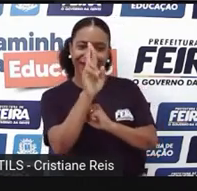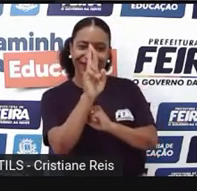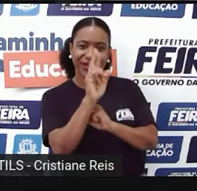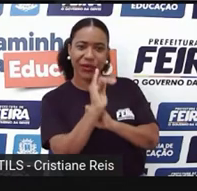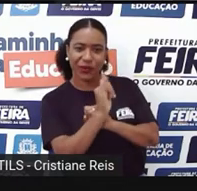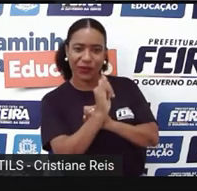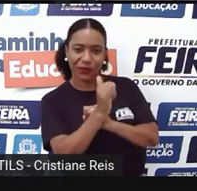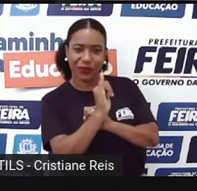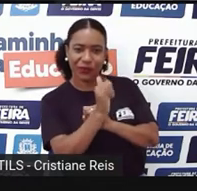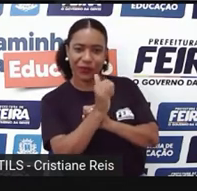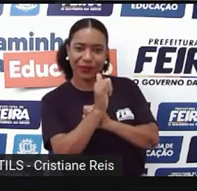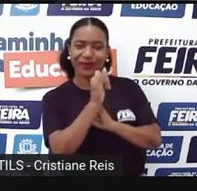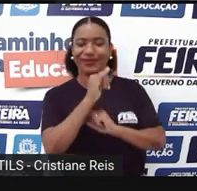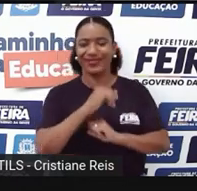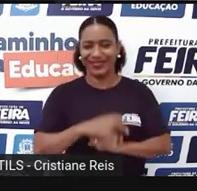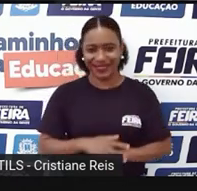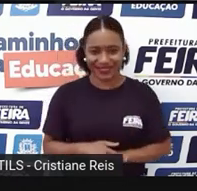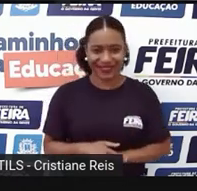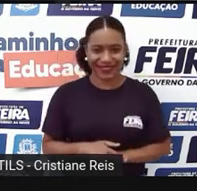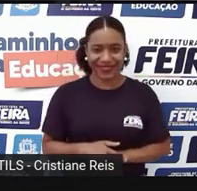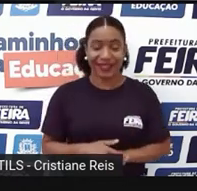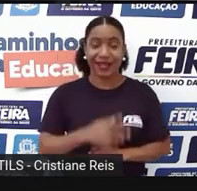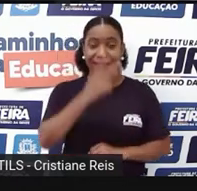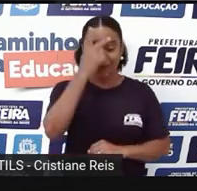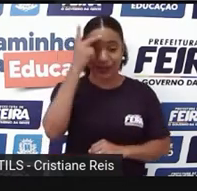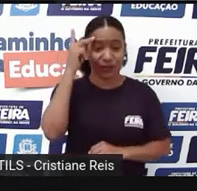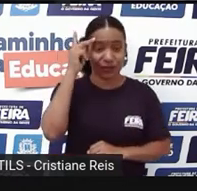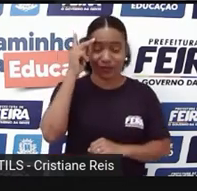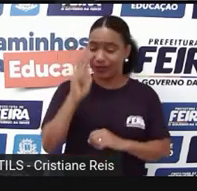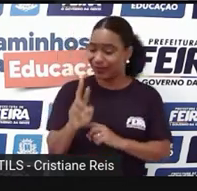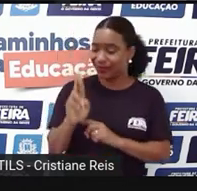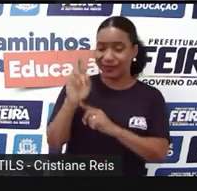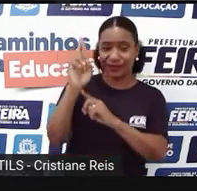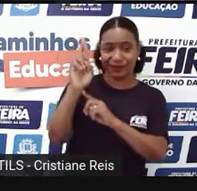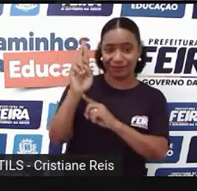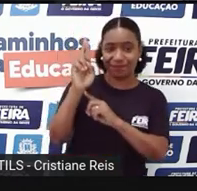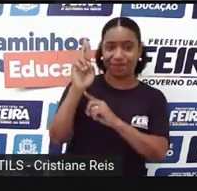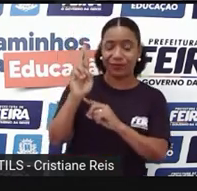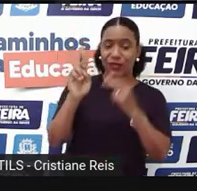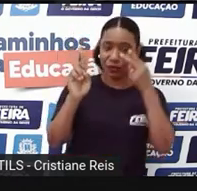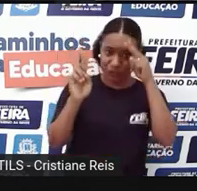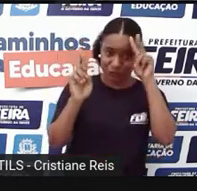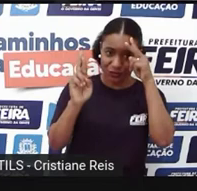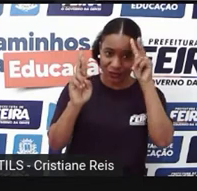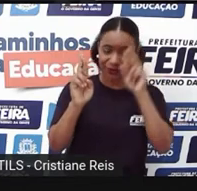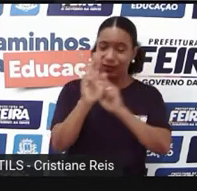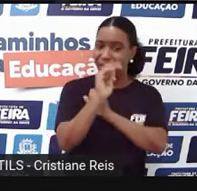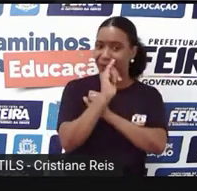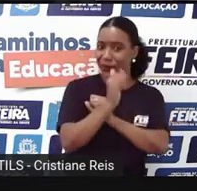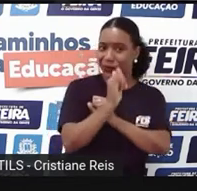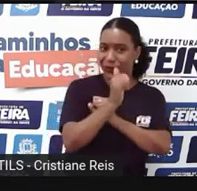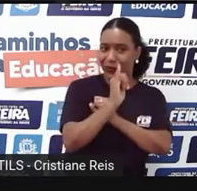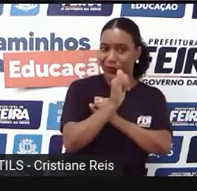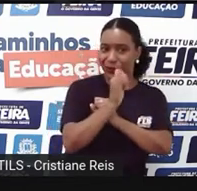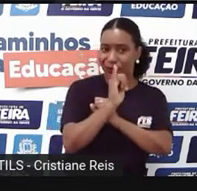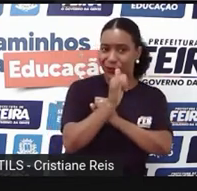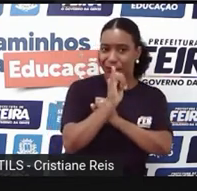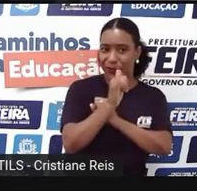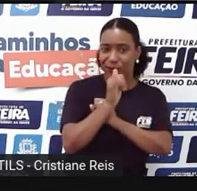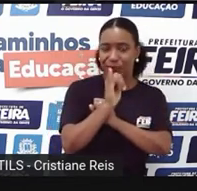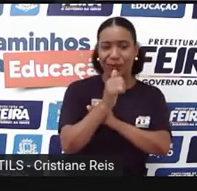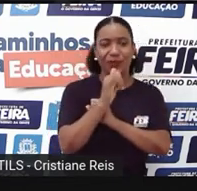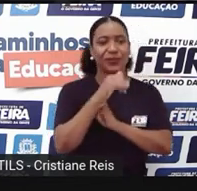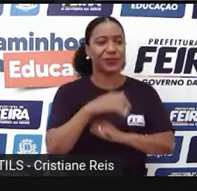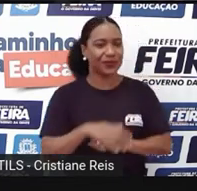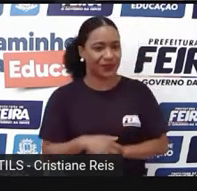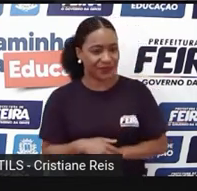or third person, ou seja, a pessoa que conta a história, que nós chamamos de narrador, ele